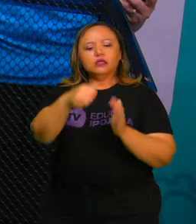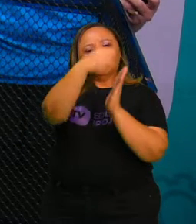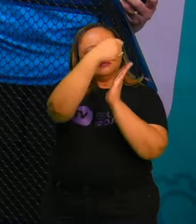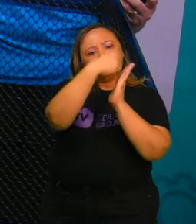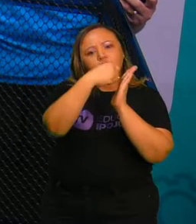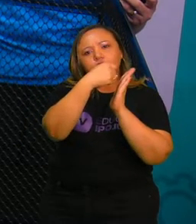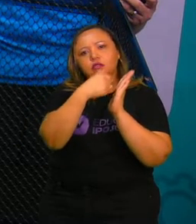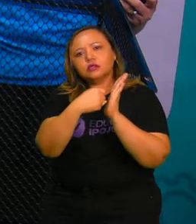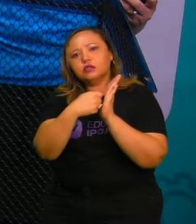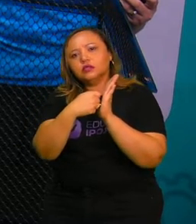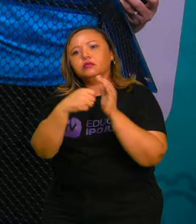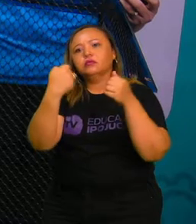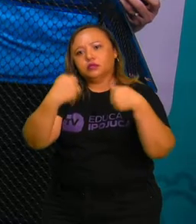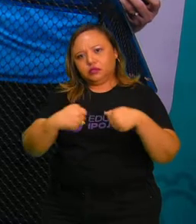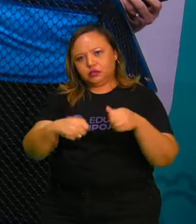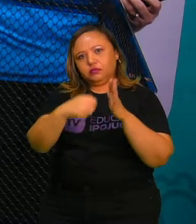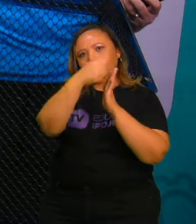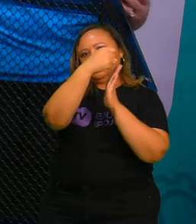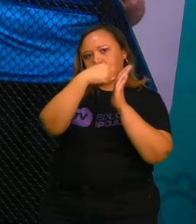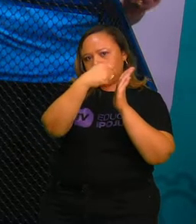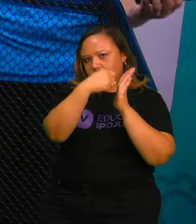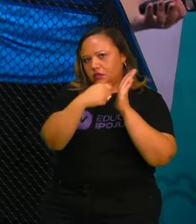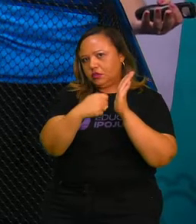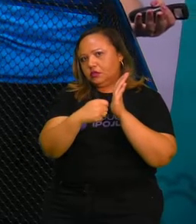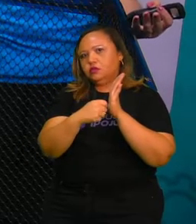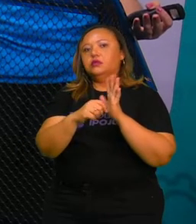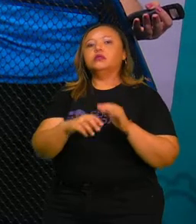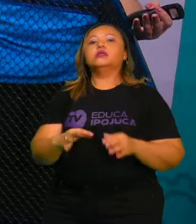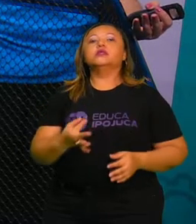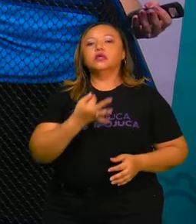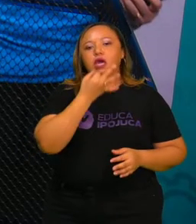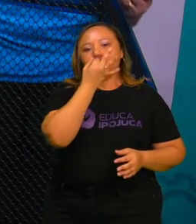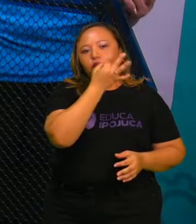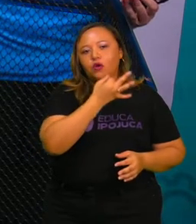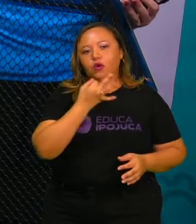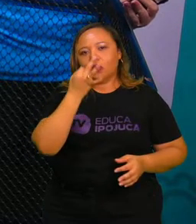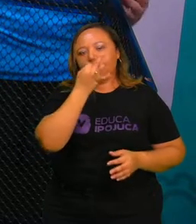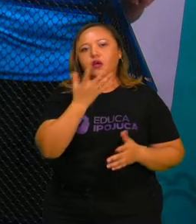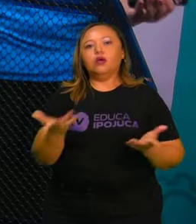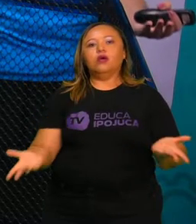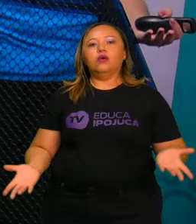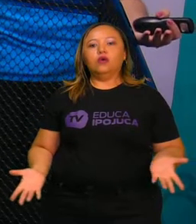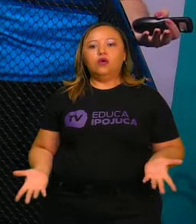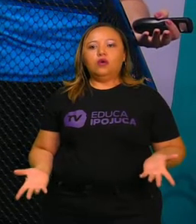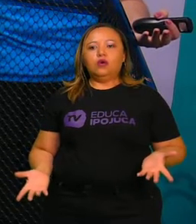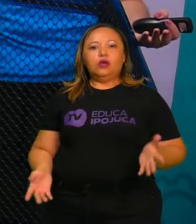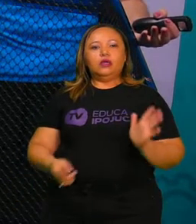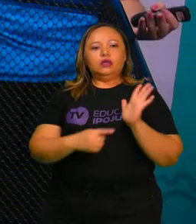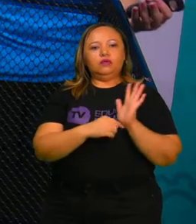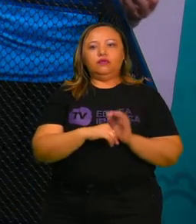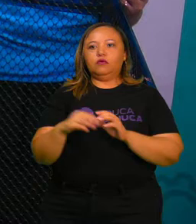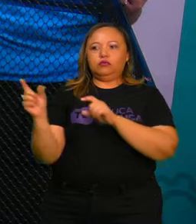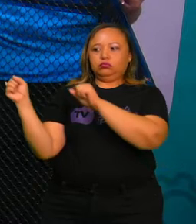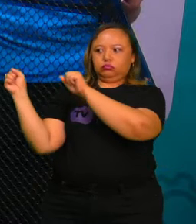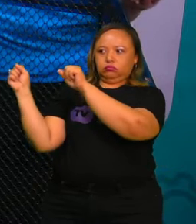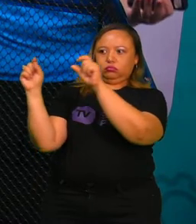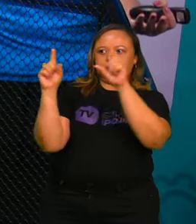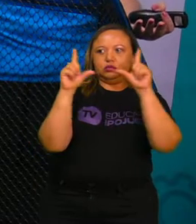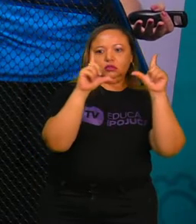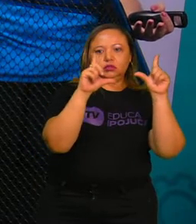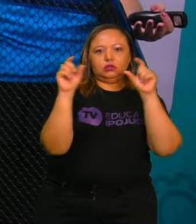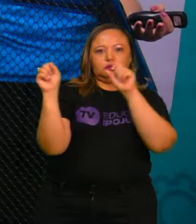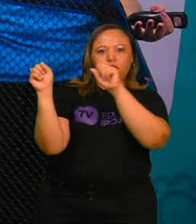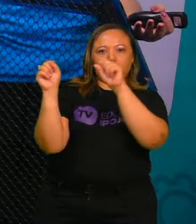e por meio de qual veículo. Como é que eu vou repassar? Eu vou repassar através de um slide, de um